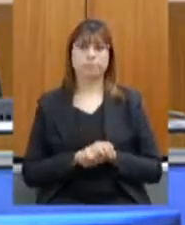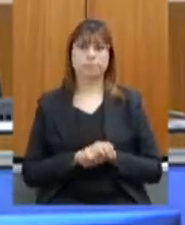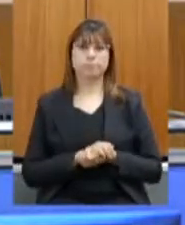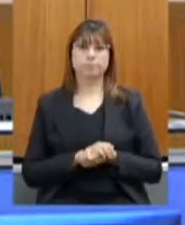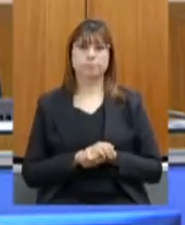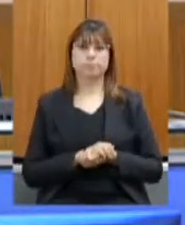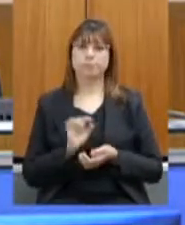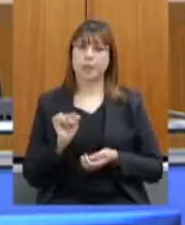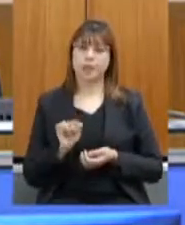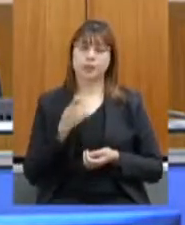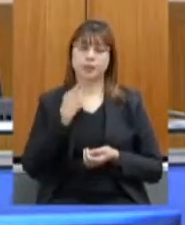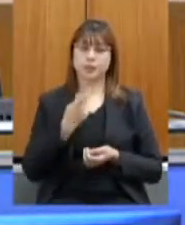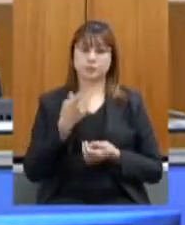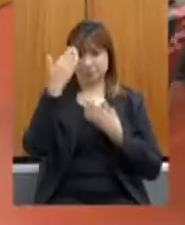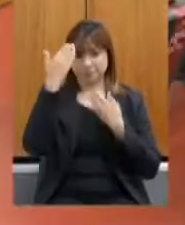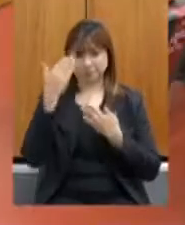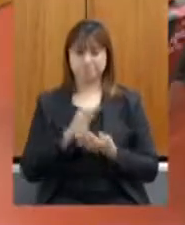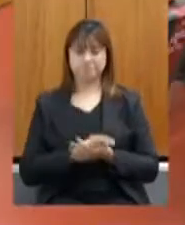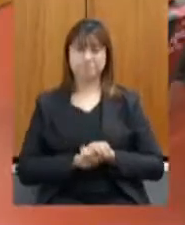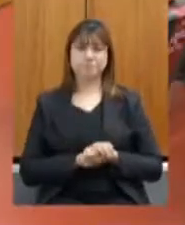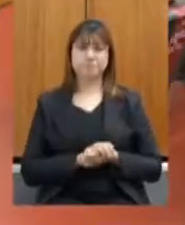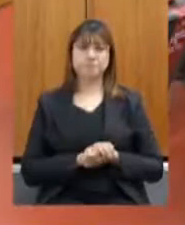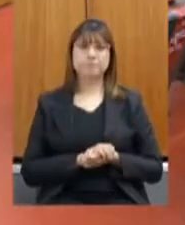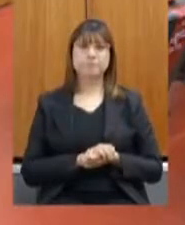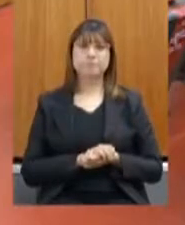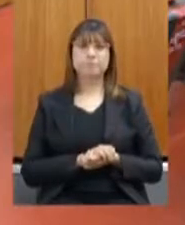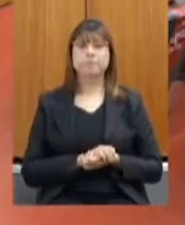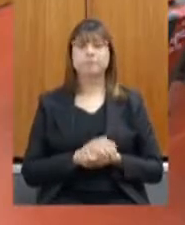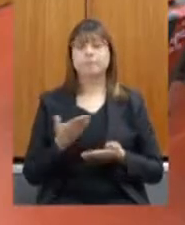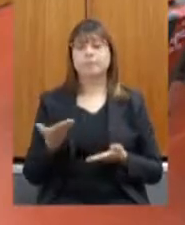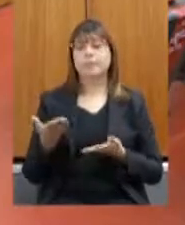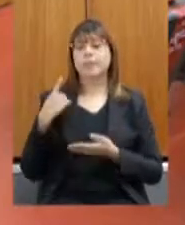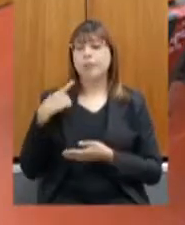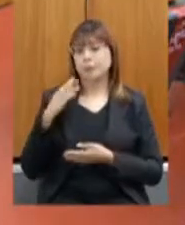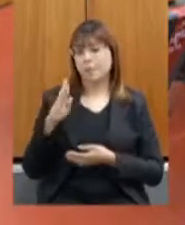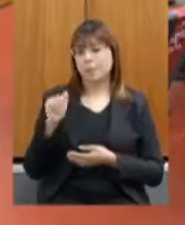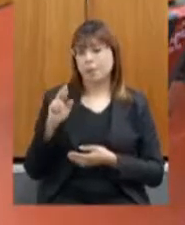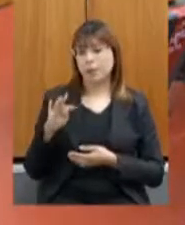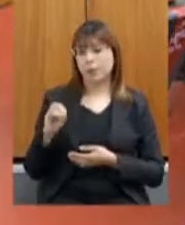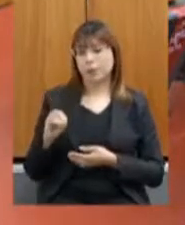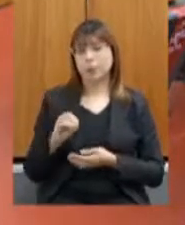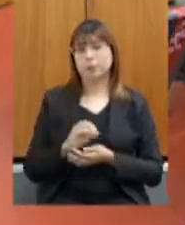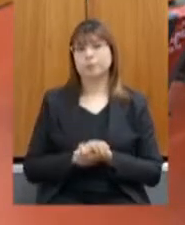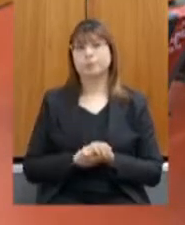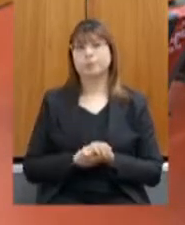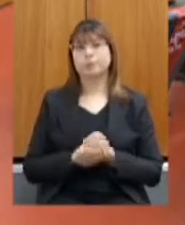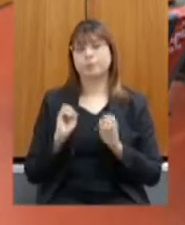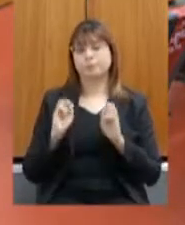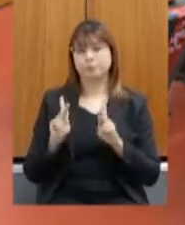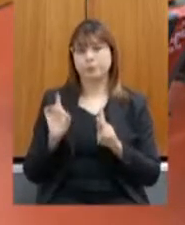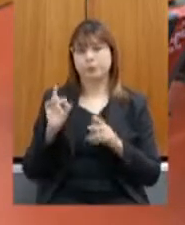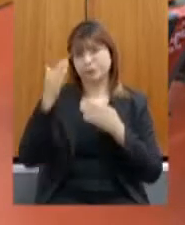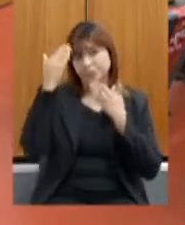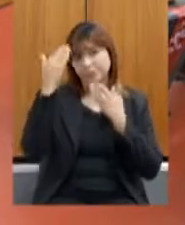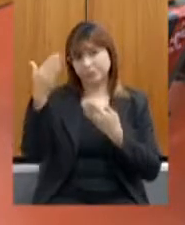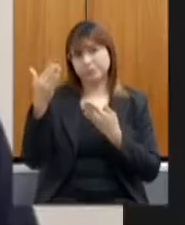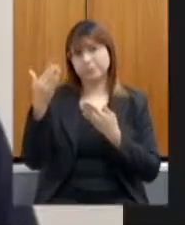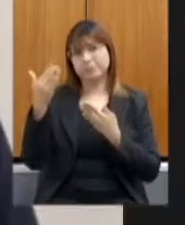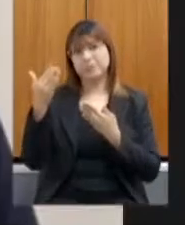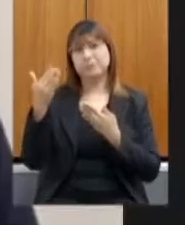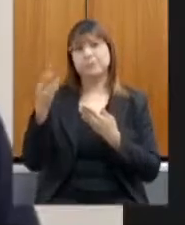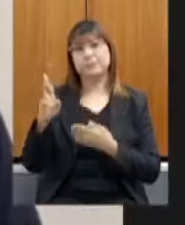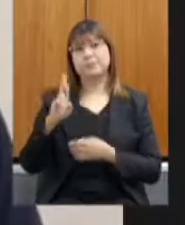então é isso que eu tinha muito obrigada deputado Bartô ok só agradecer de prontidão as